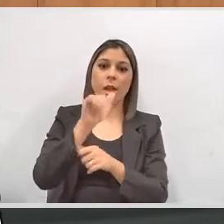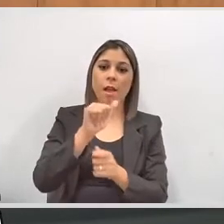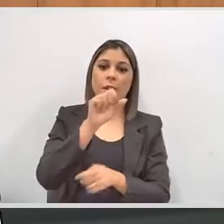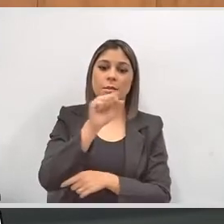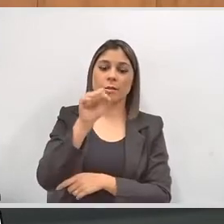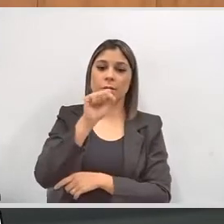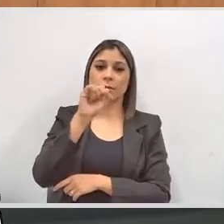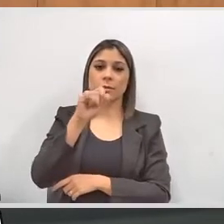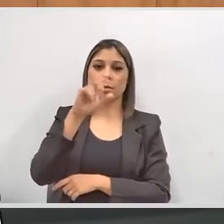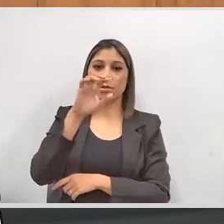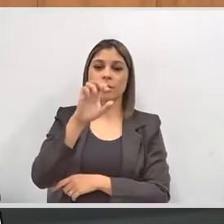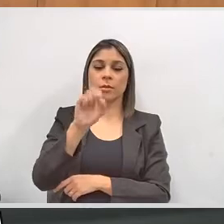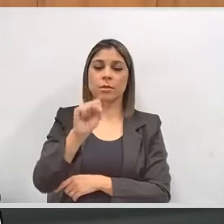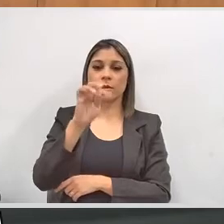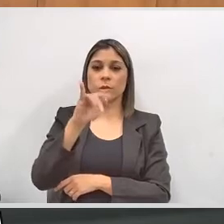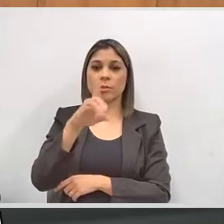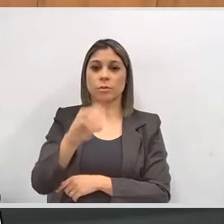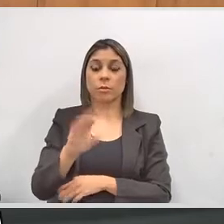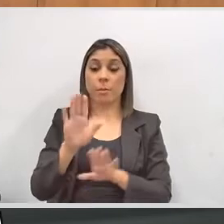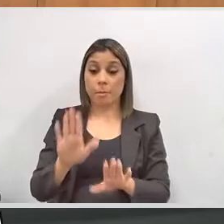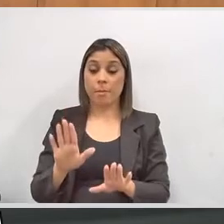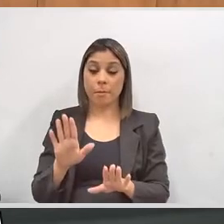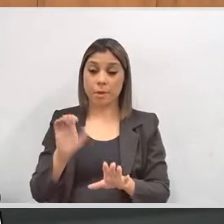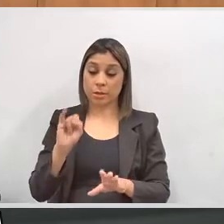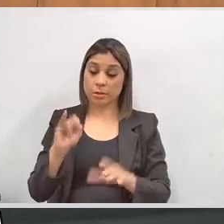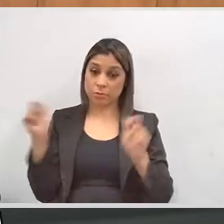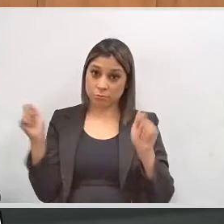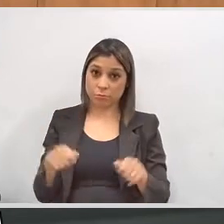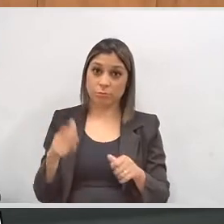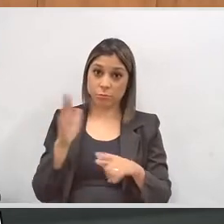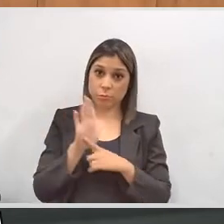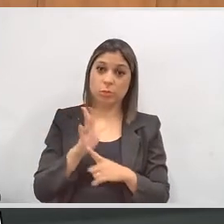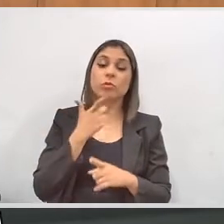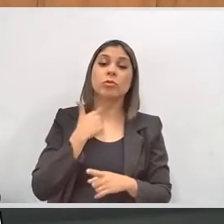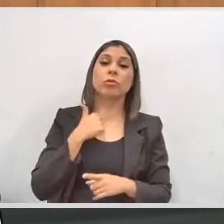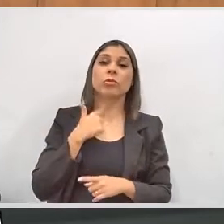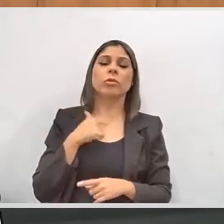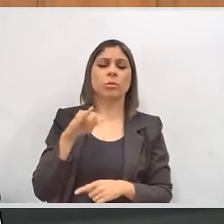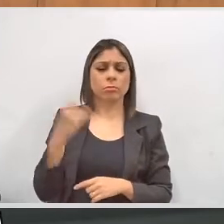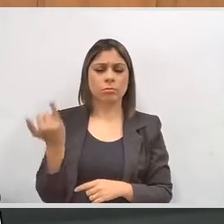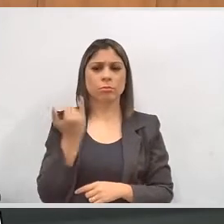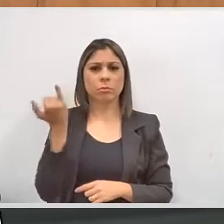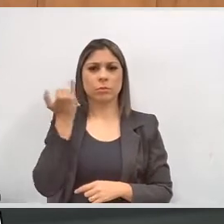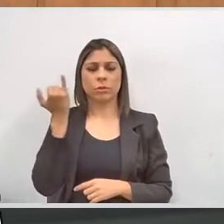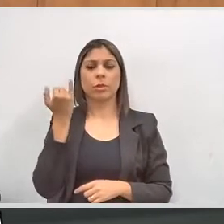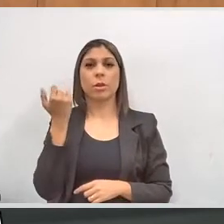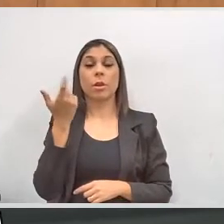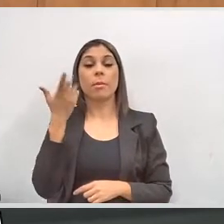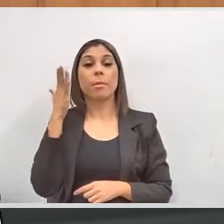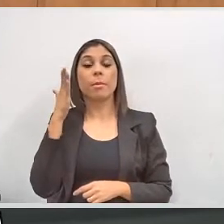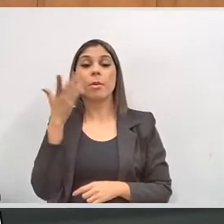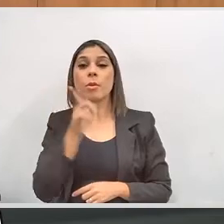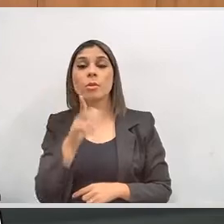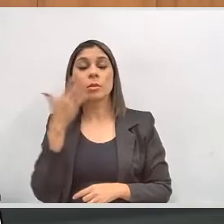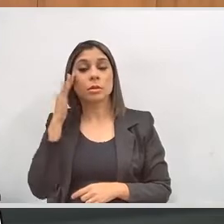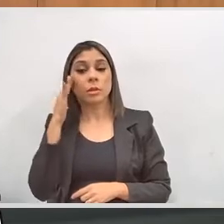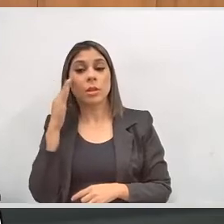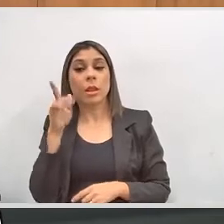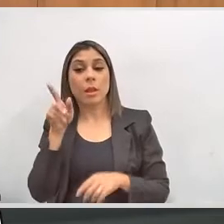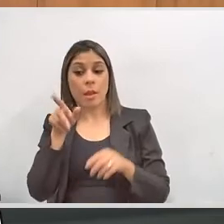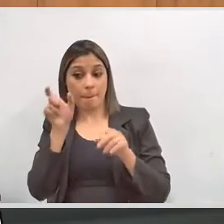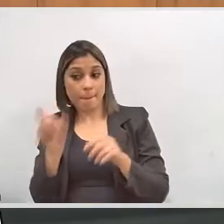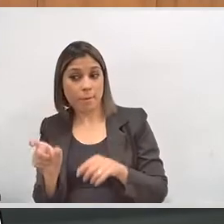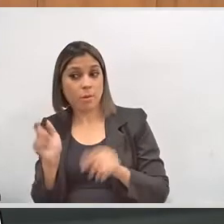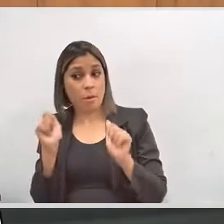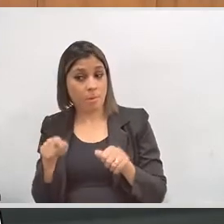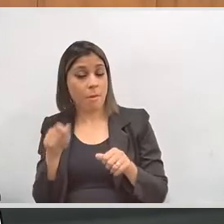realmente, essa avaliação da condição, da expressão da vontade, ela é de suma importância mesmo para avaliarmos a possibilidade